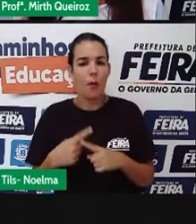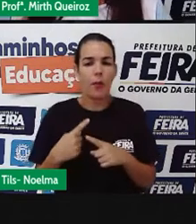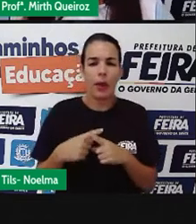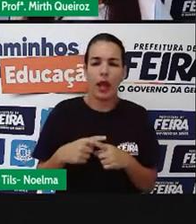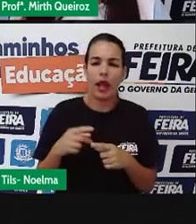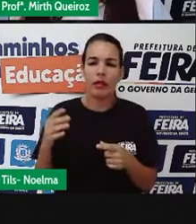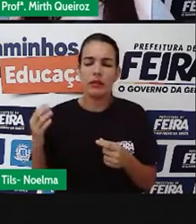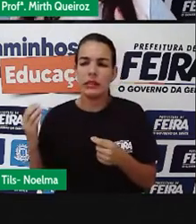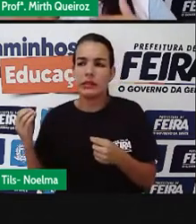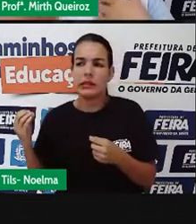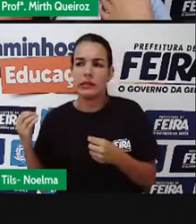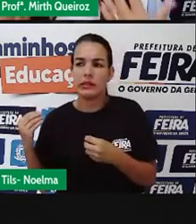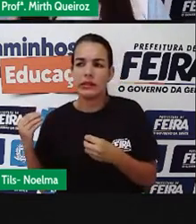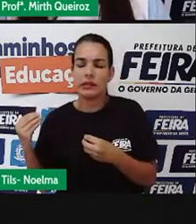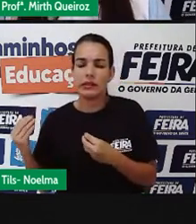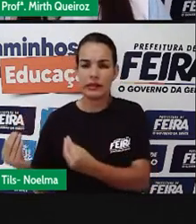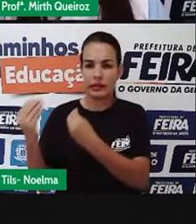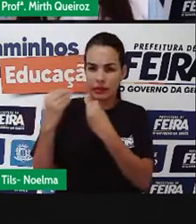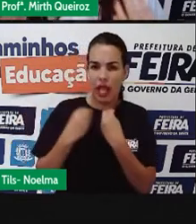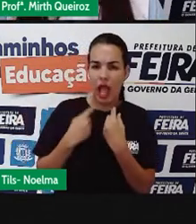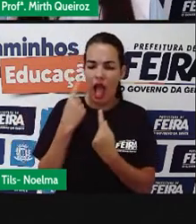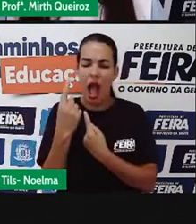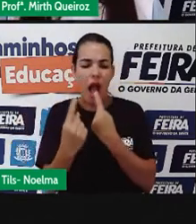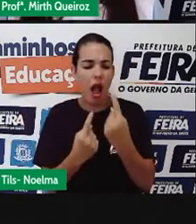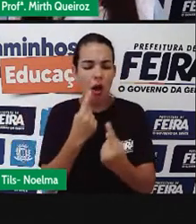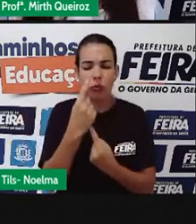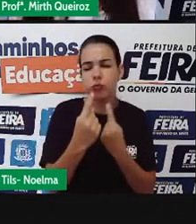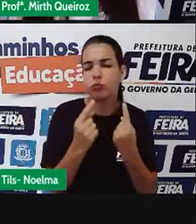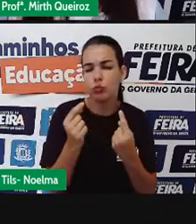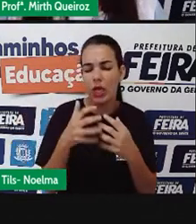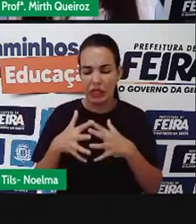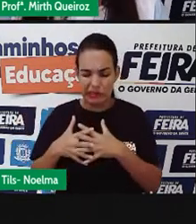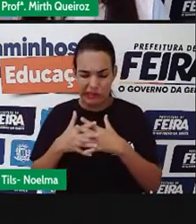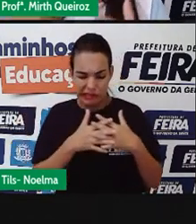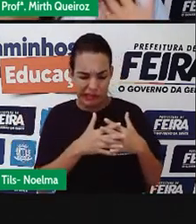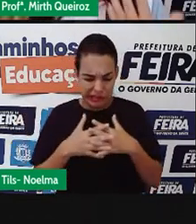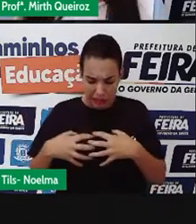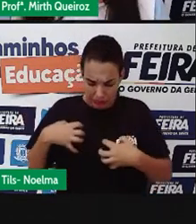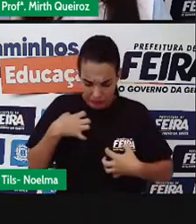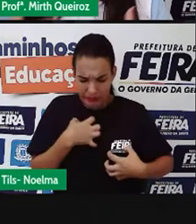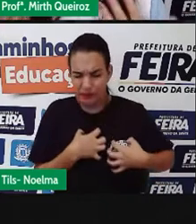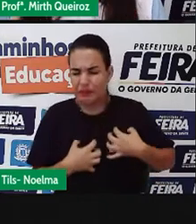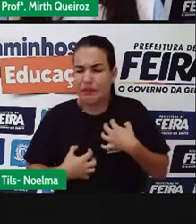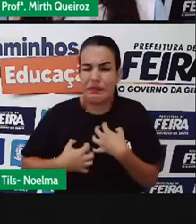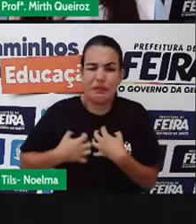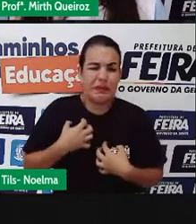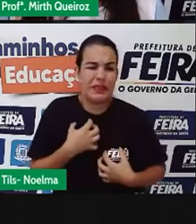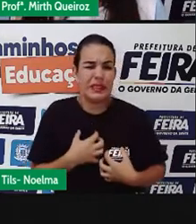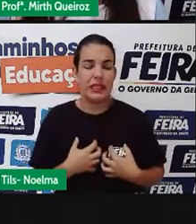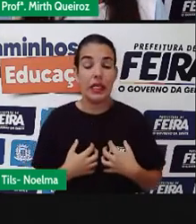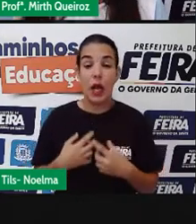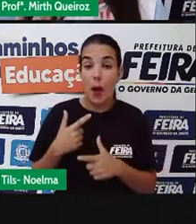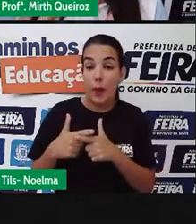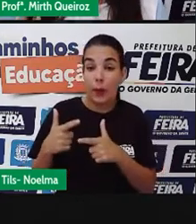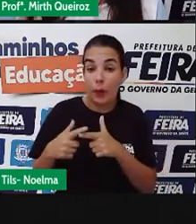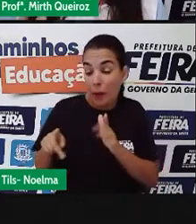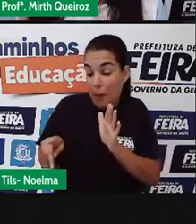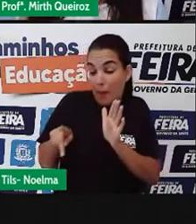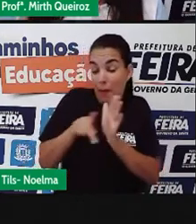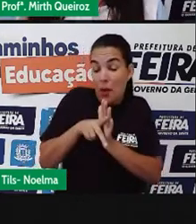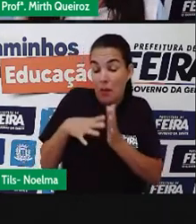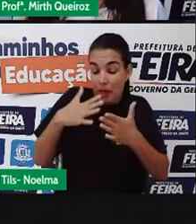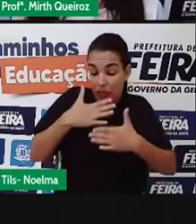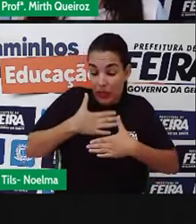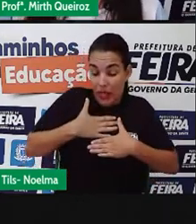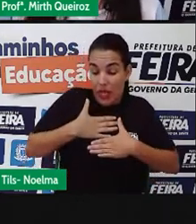conflitos internos, algumas coisas, alguns problemas que atingem